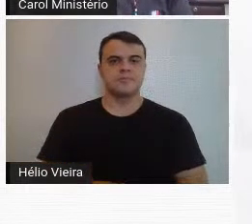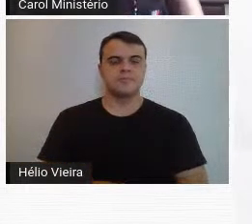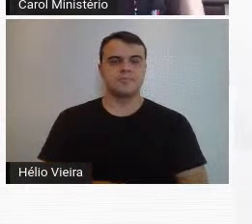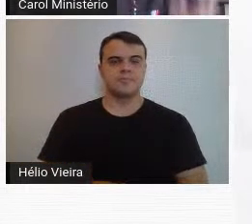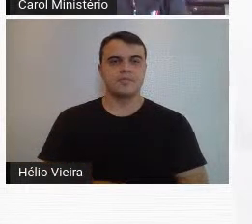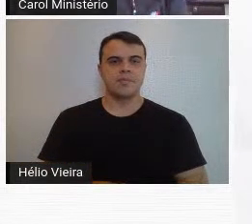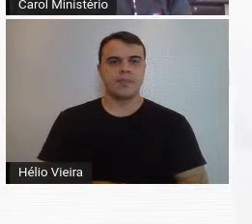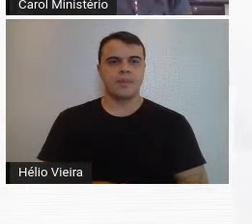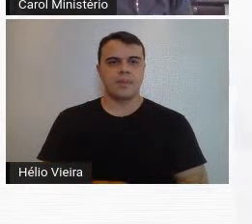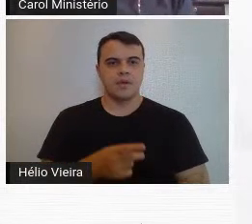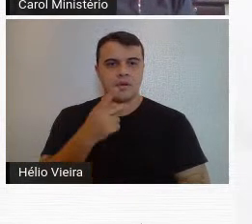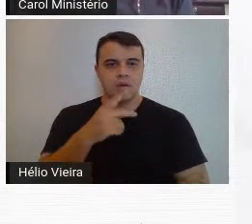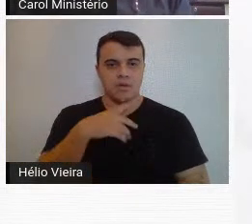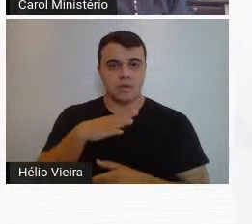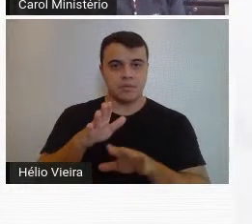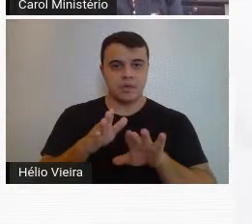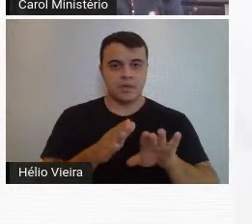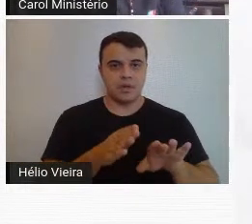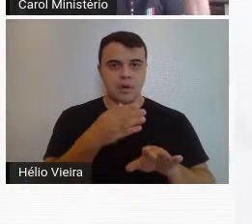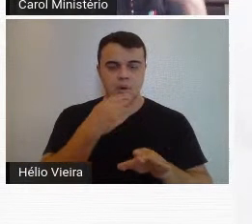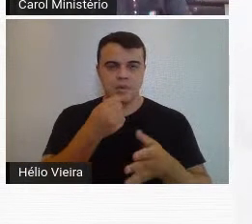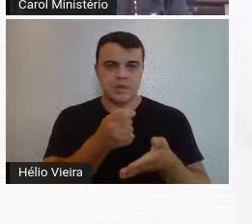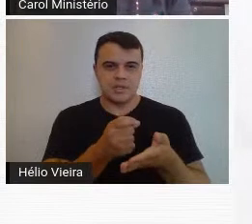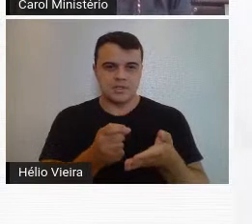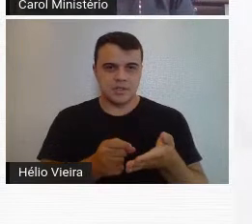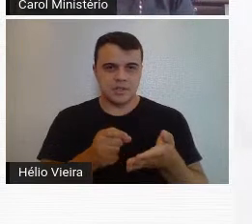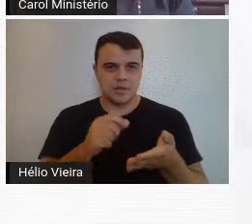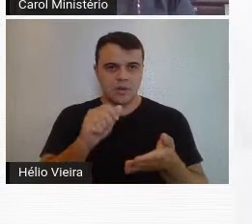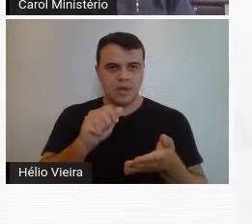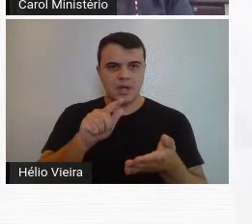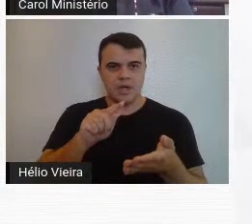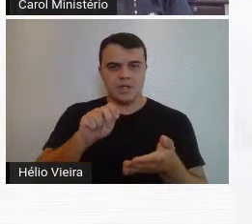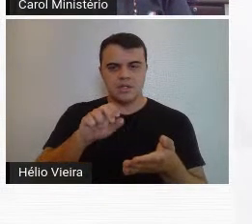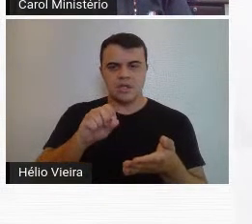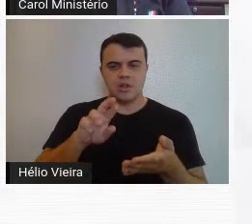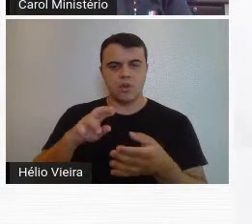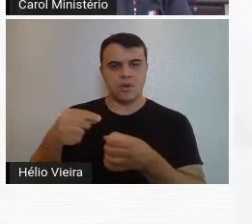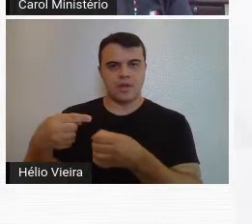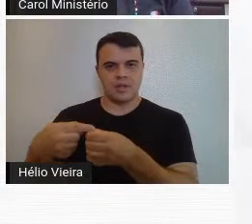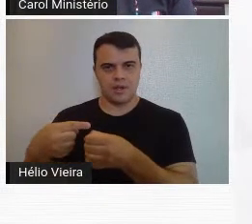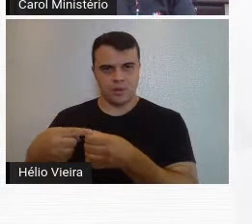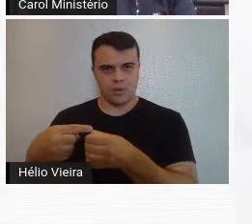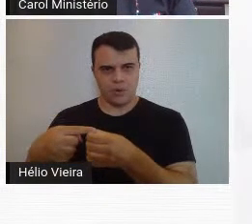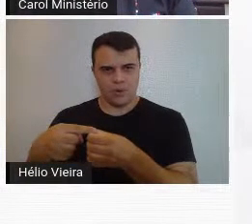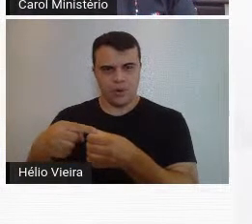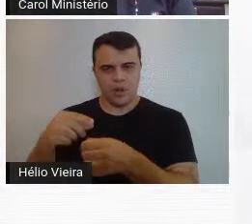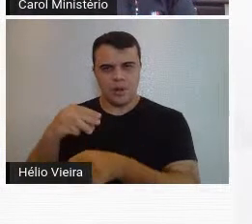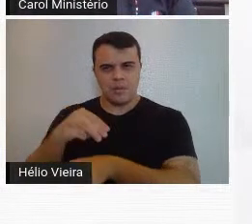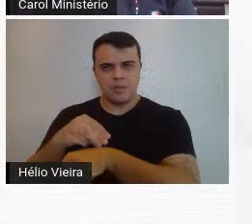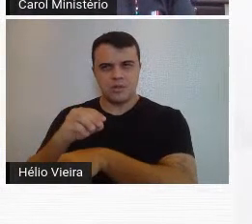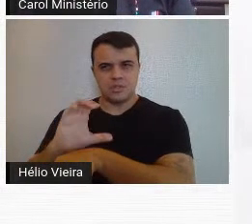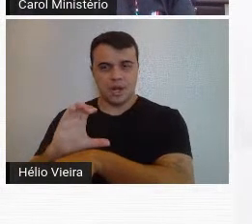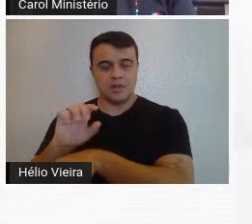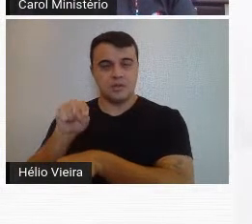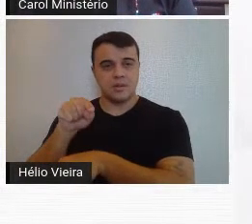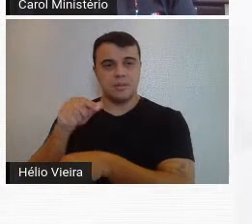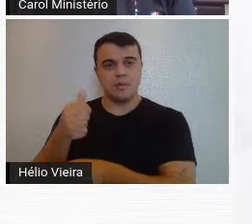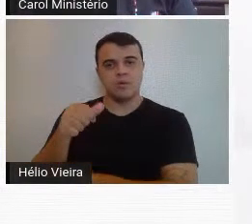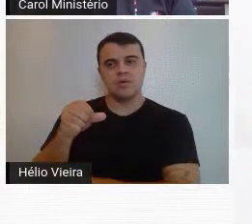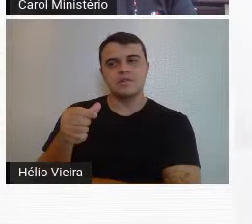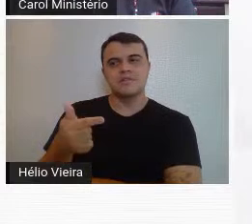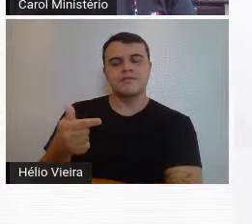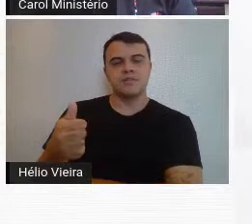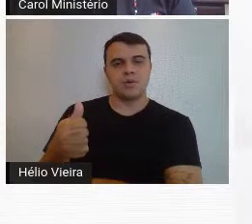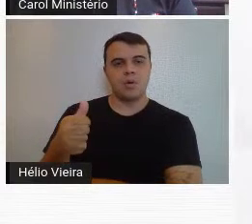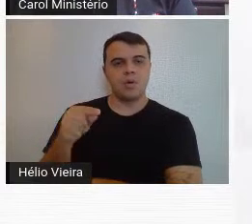O Agenor Barbosa, gente, que é um escritor de Montes Claros, puxando um pouco para o interior de Minas também, ele publica em 1921